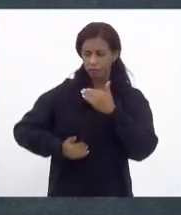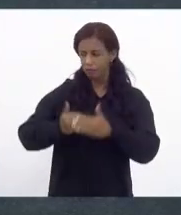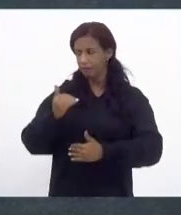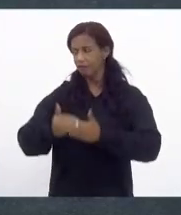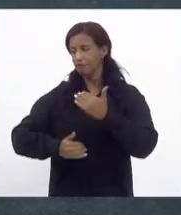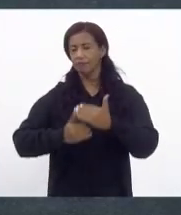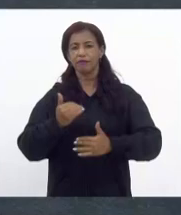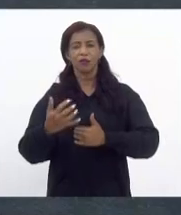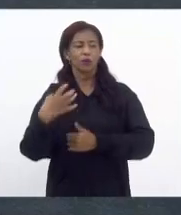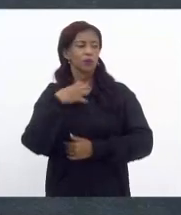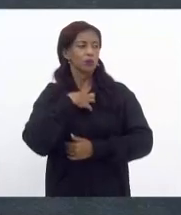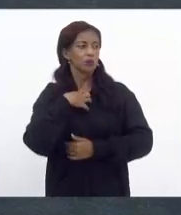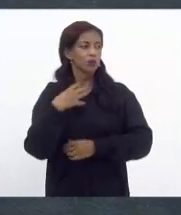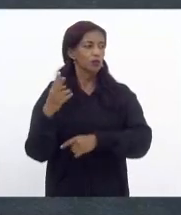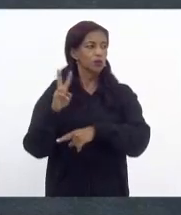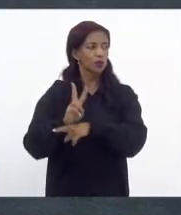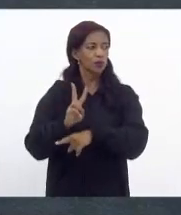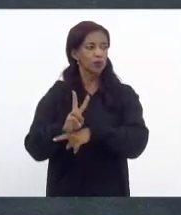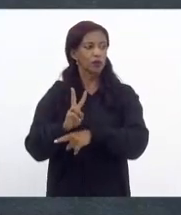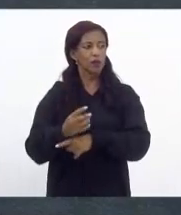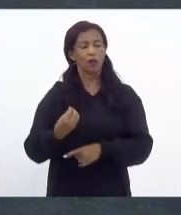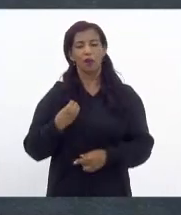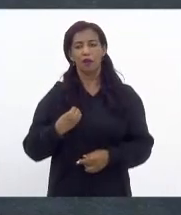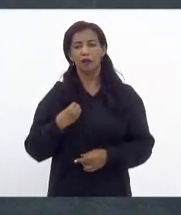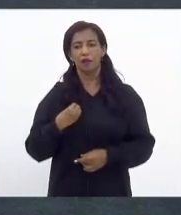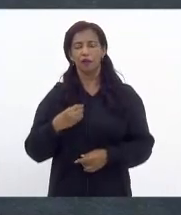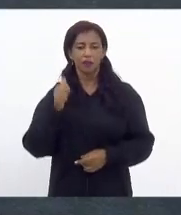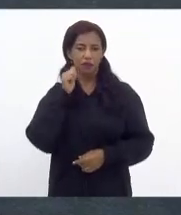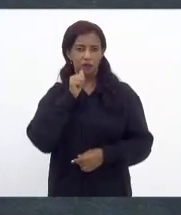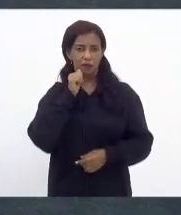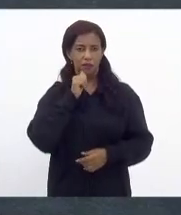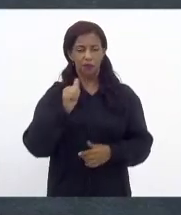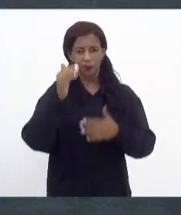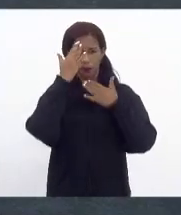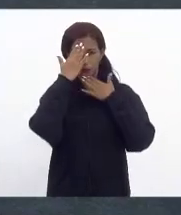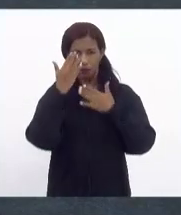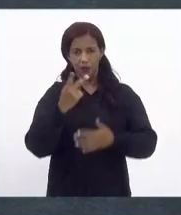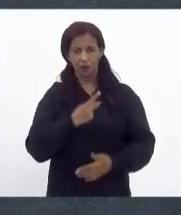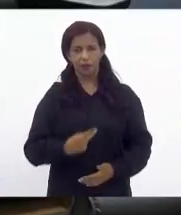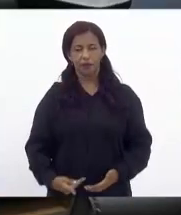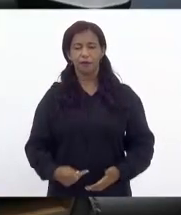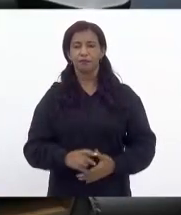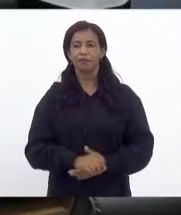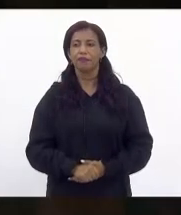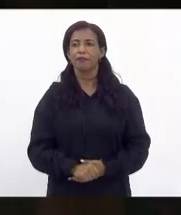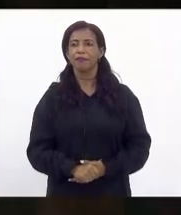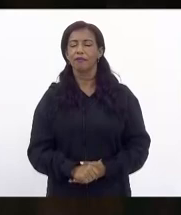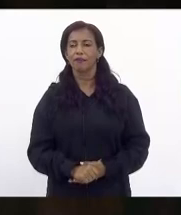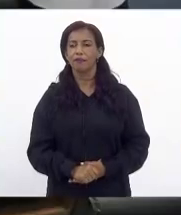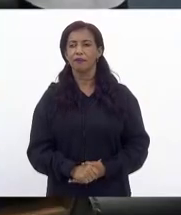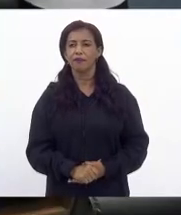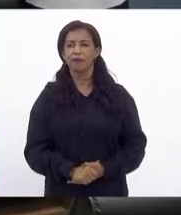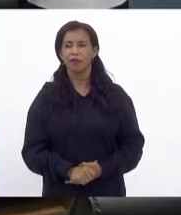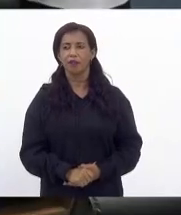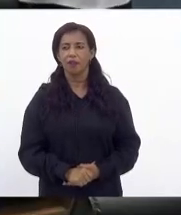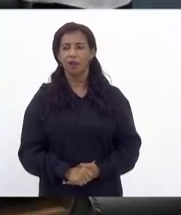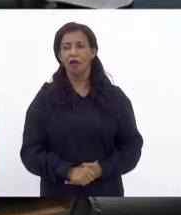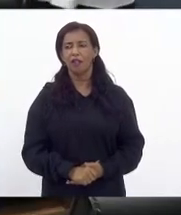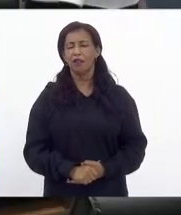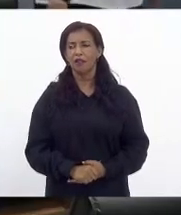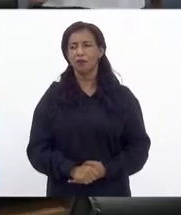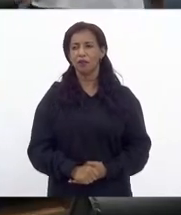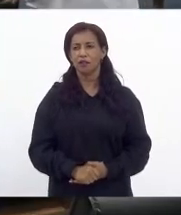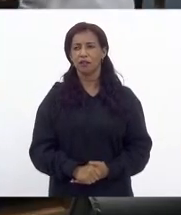no sentido de proteger a vida das nossas mulheres muito obrigada presidenta para declarar presidente